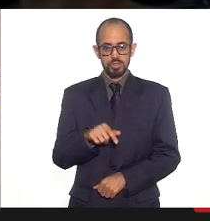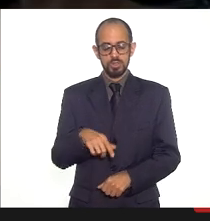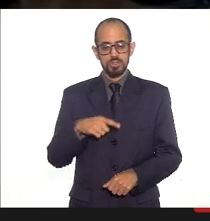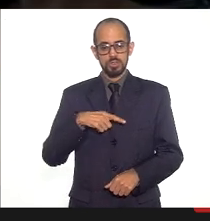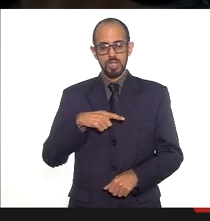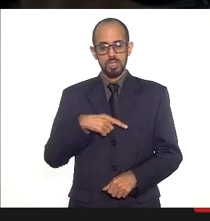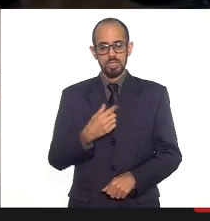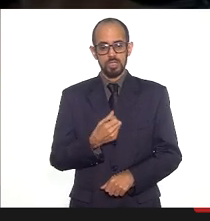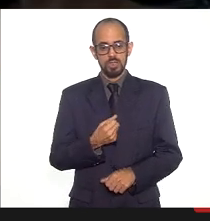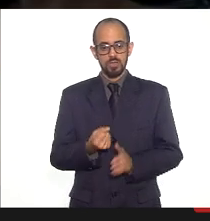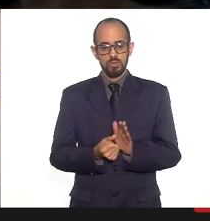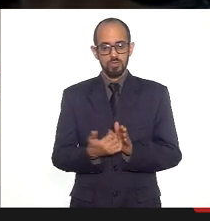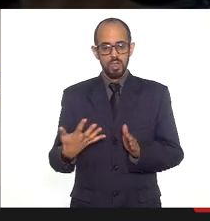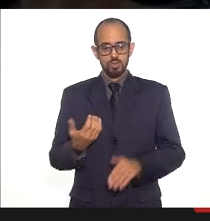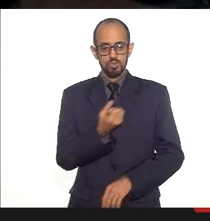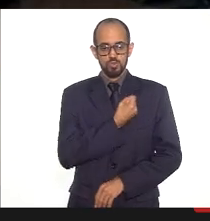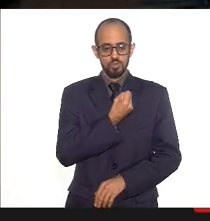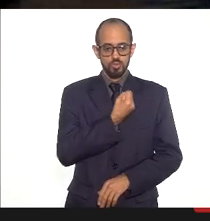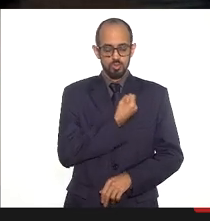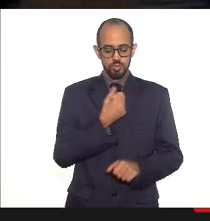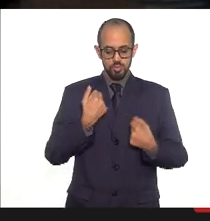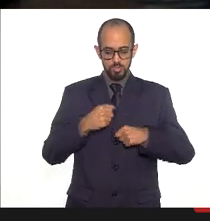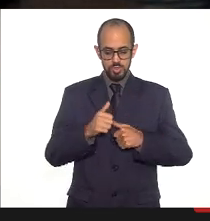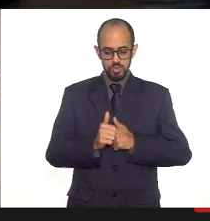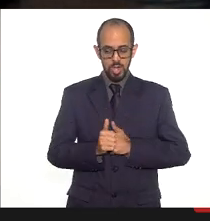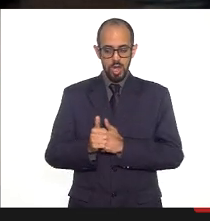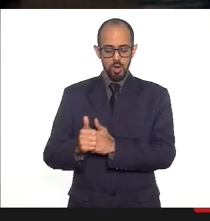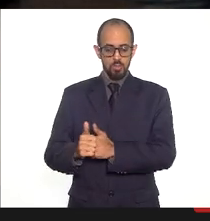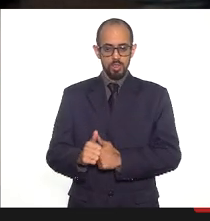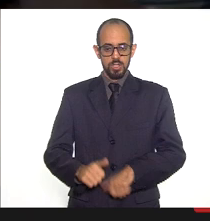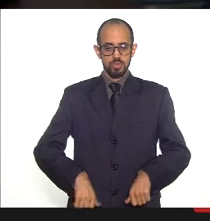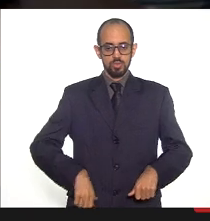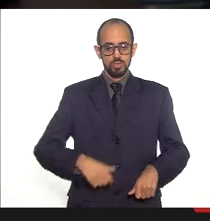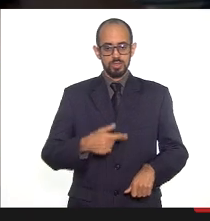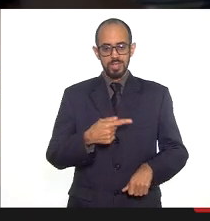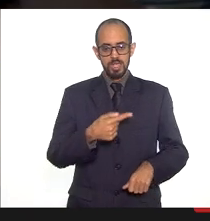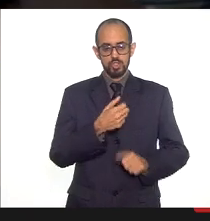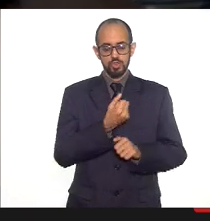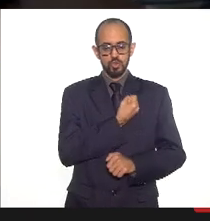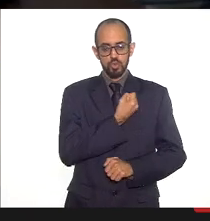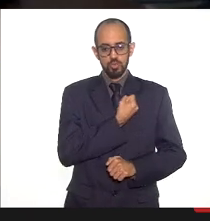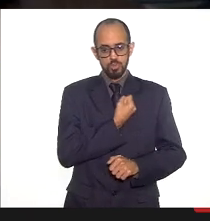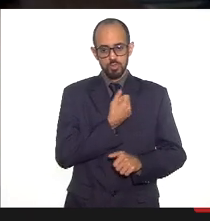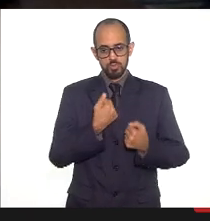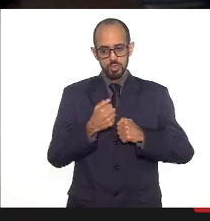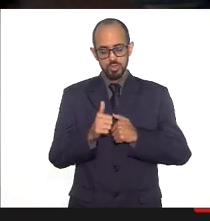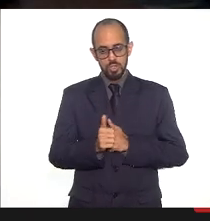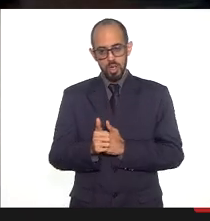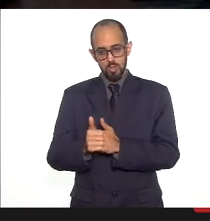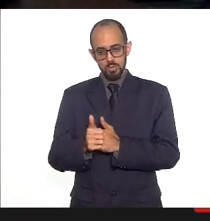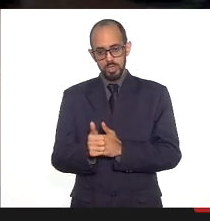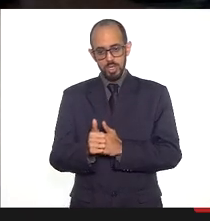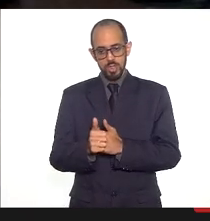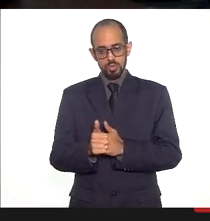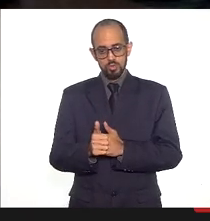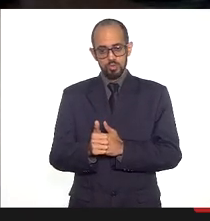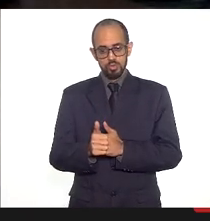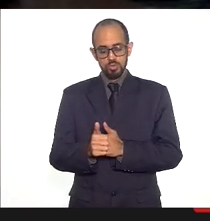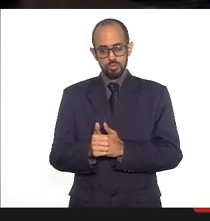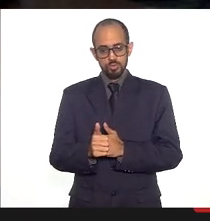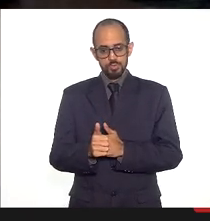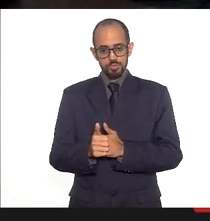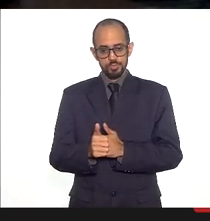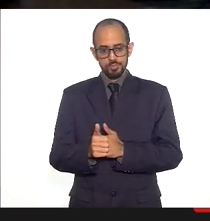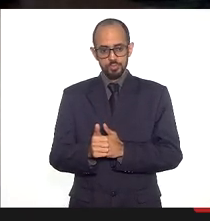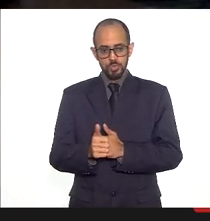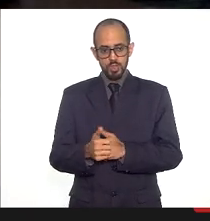a serem monitorados ao longo dos 4 anos de vigência do plano estadual de saúde no ano